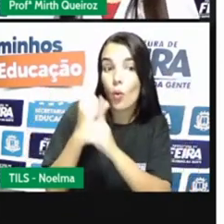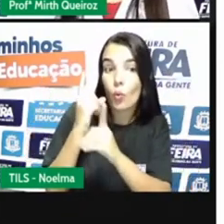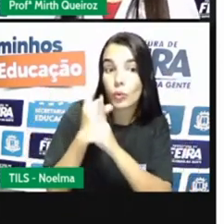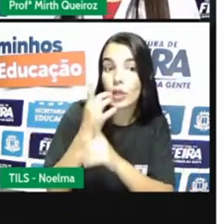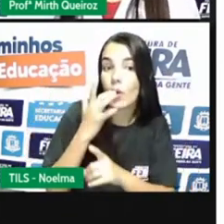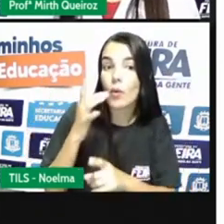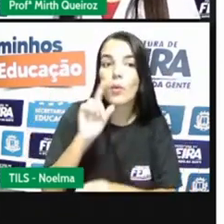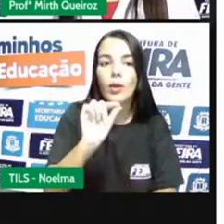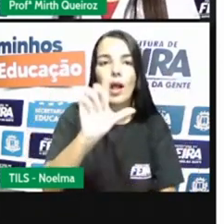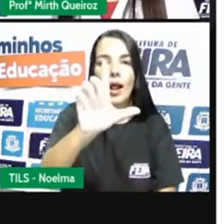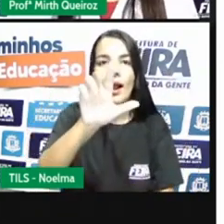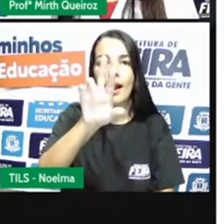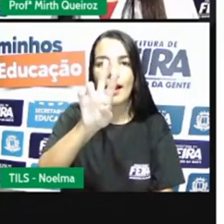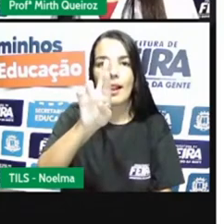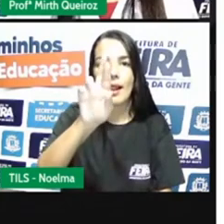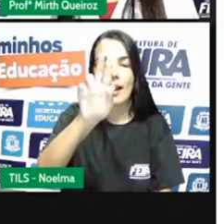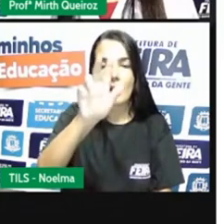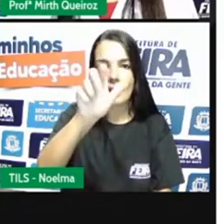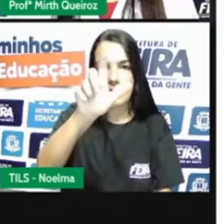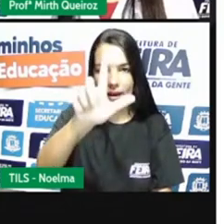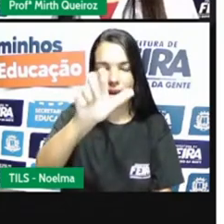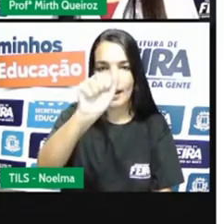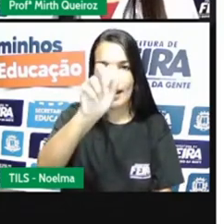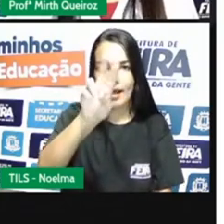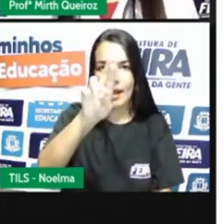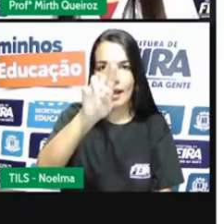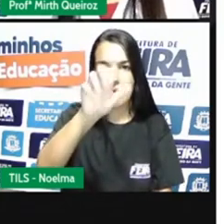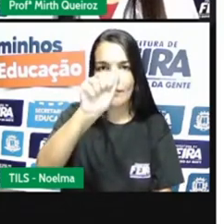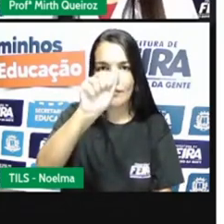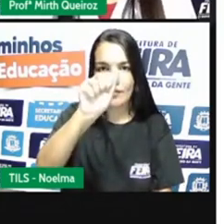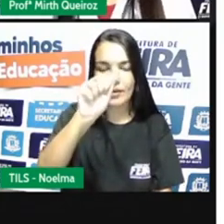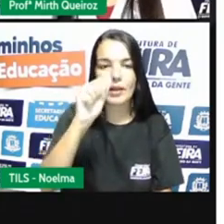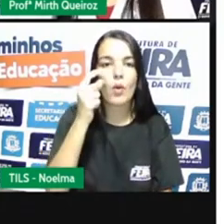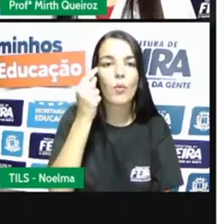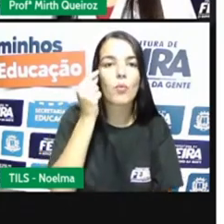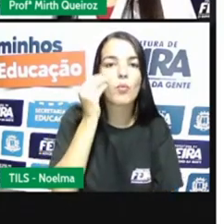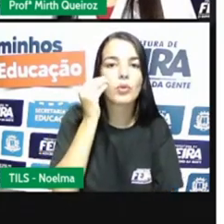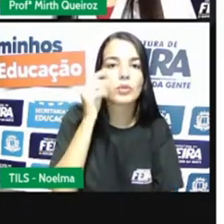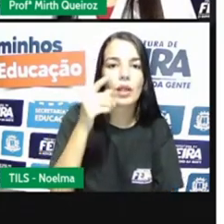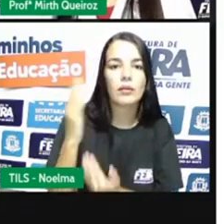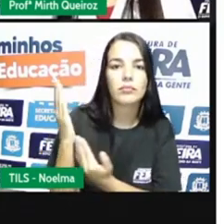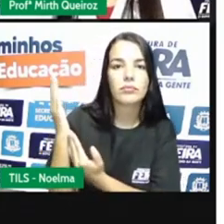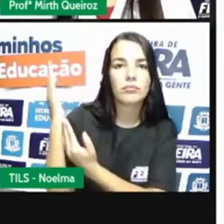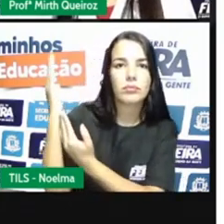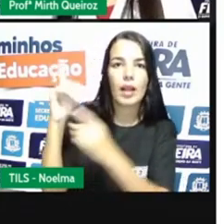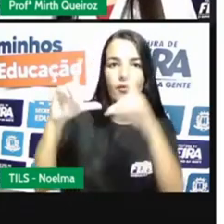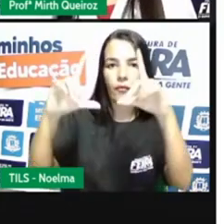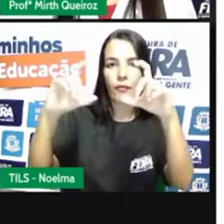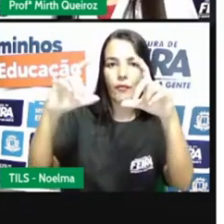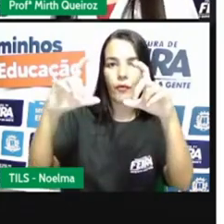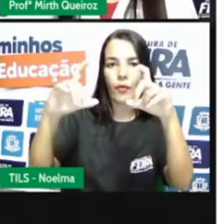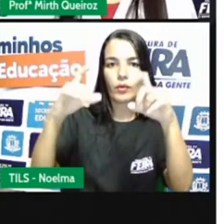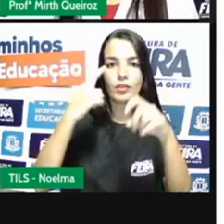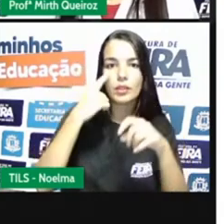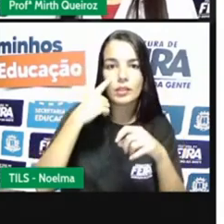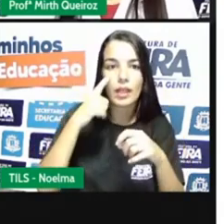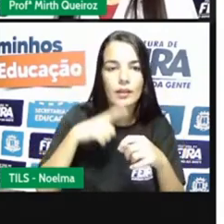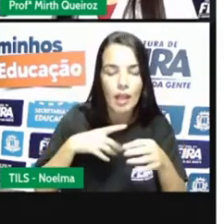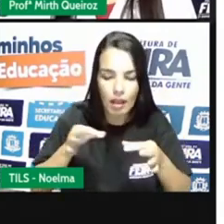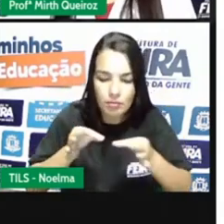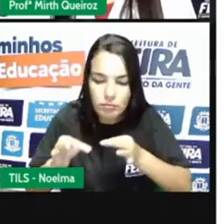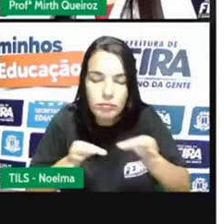A lavra é uma grande estação de jazidos, como está aí nessa primeira imagem aqui, ó. Que exigiam